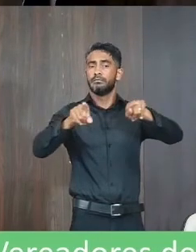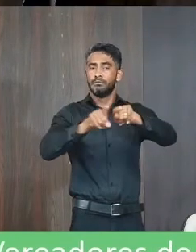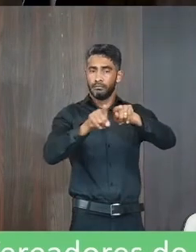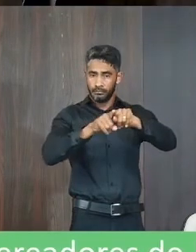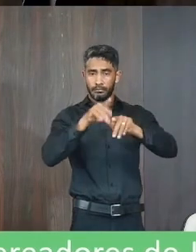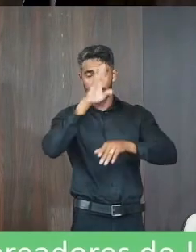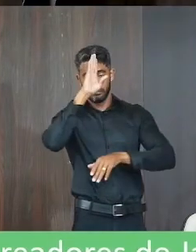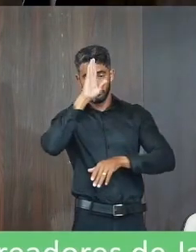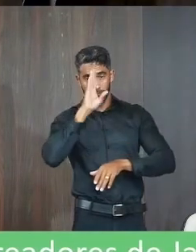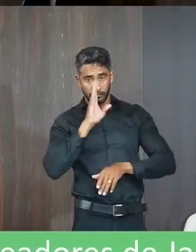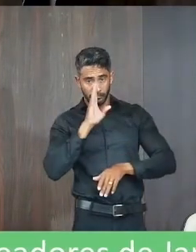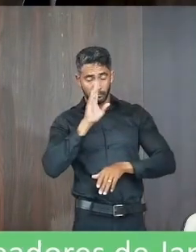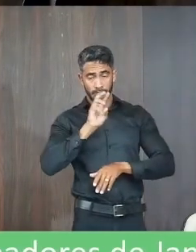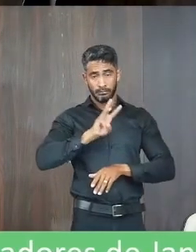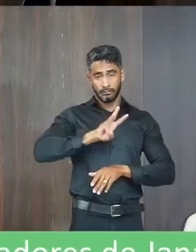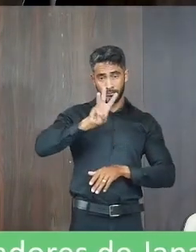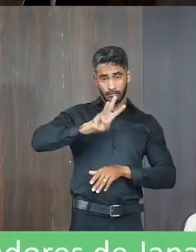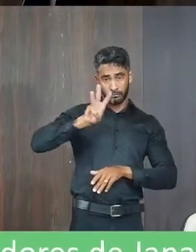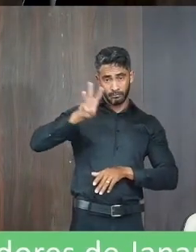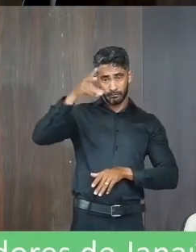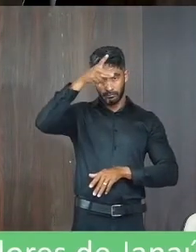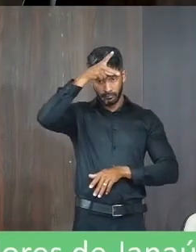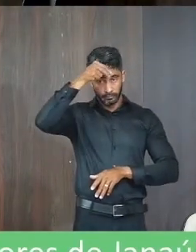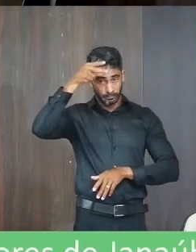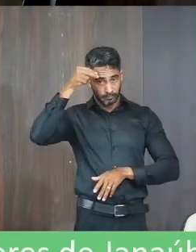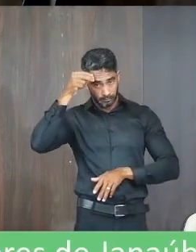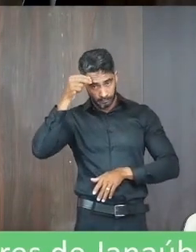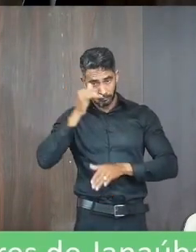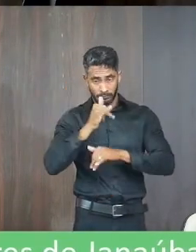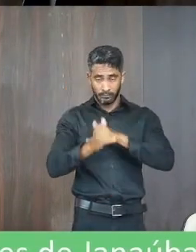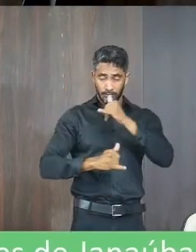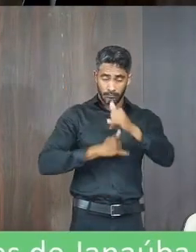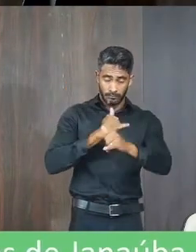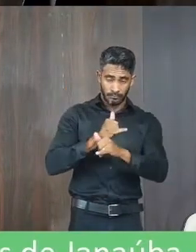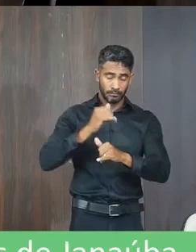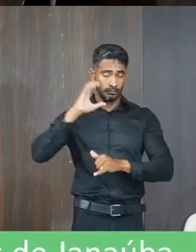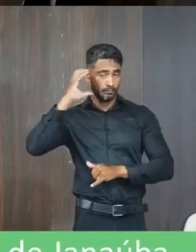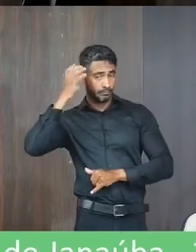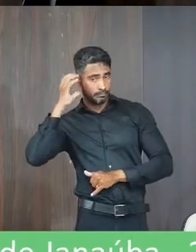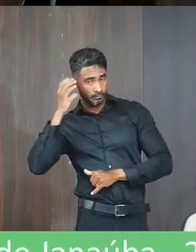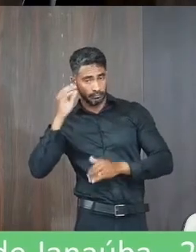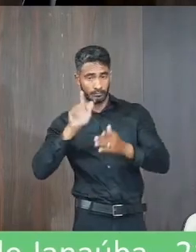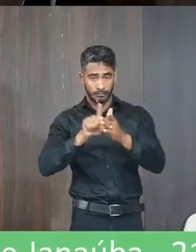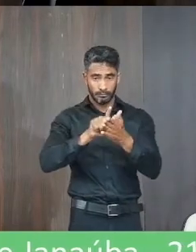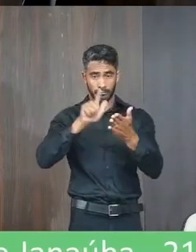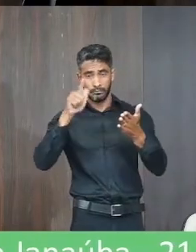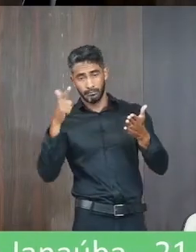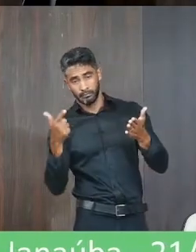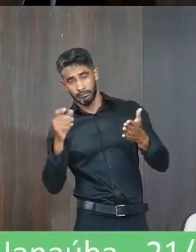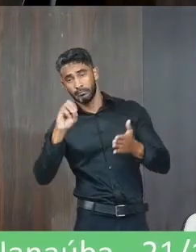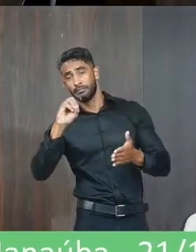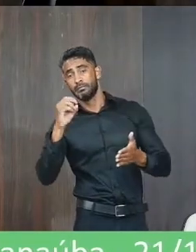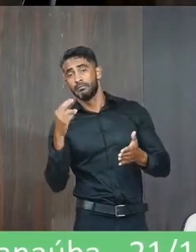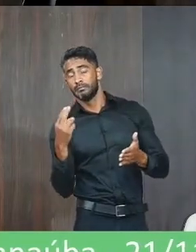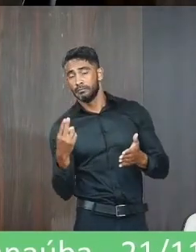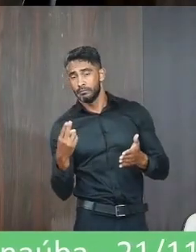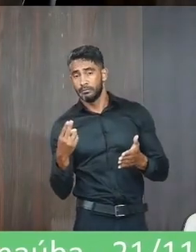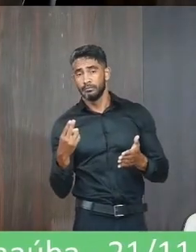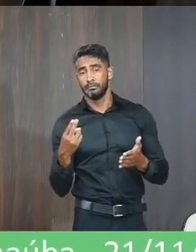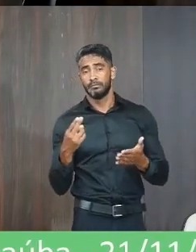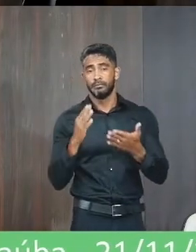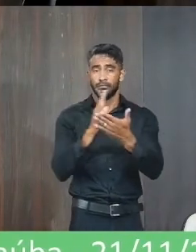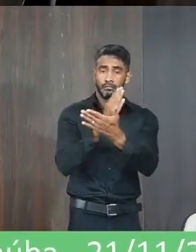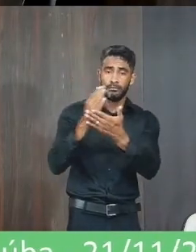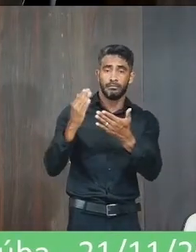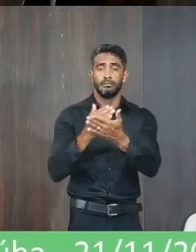que gratuitas, no site da Prefeitura Municipal, internet, rádios, jornais ou periódicos,